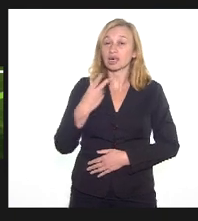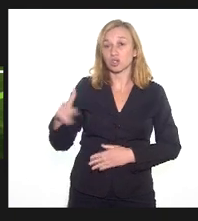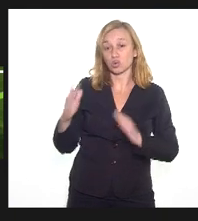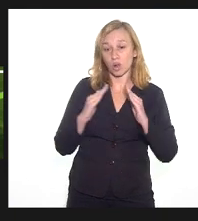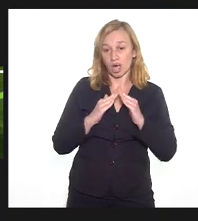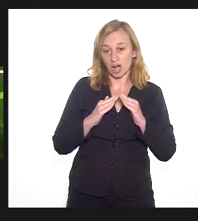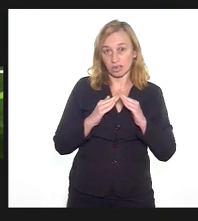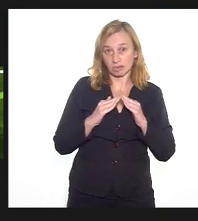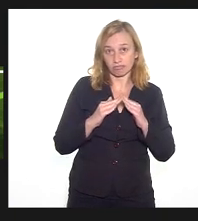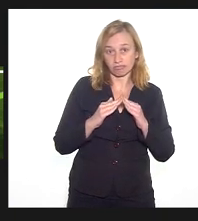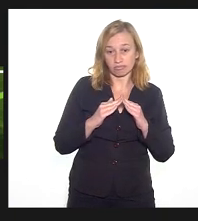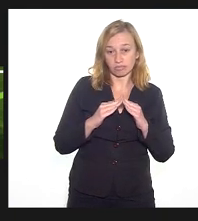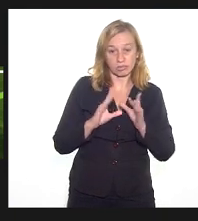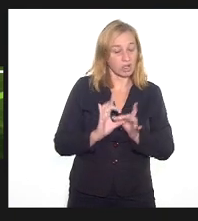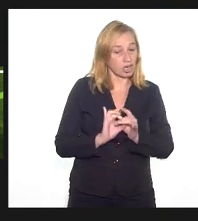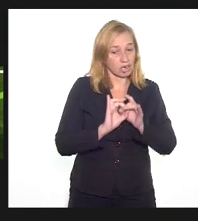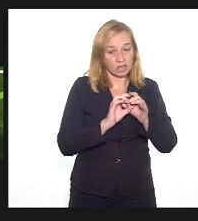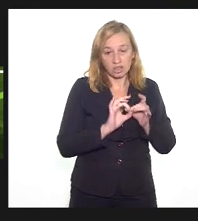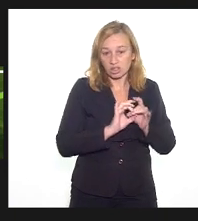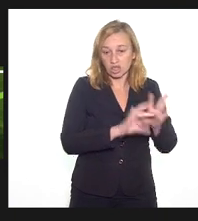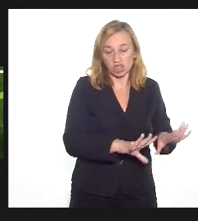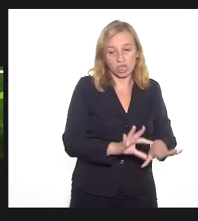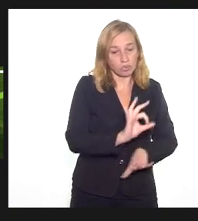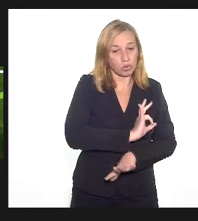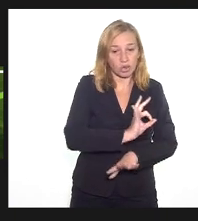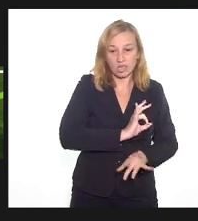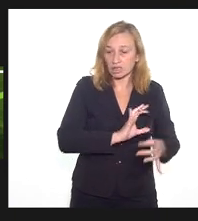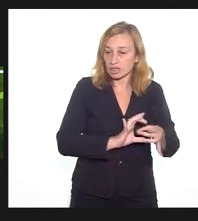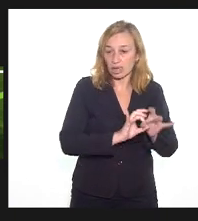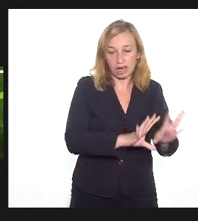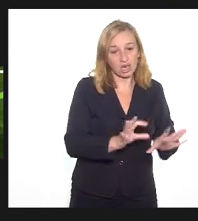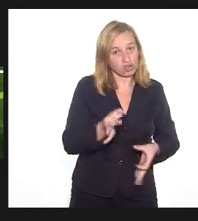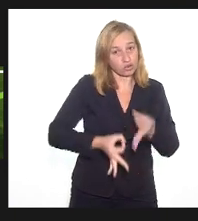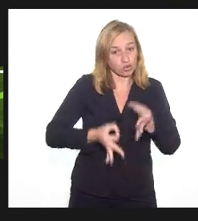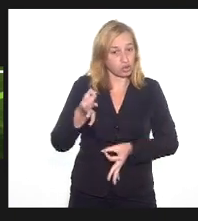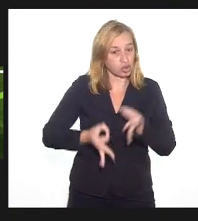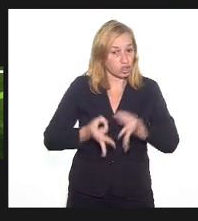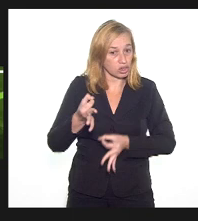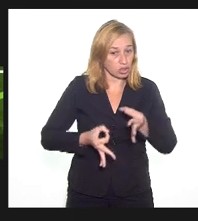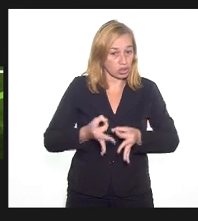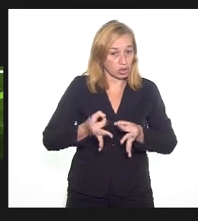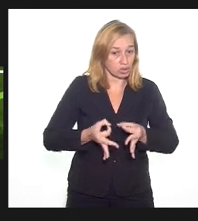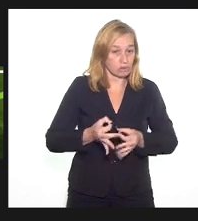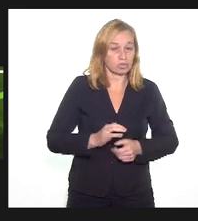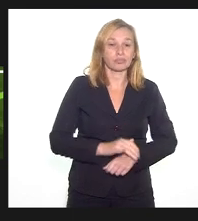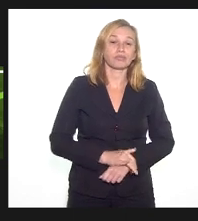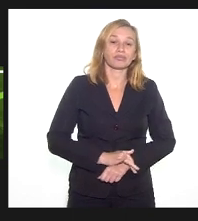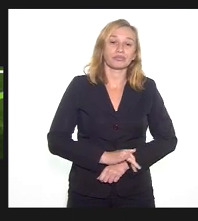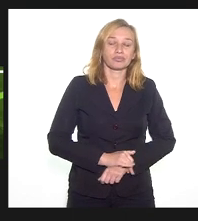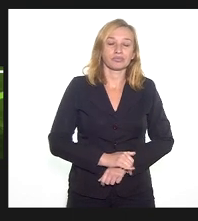E larguei de mão justiça, larguei de mão polícia, larguei de mão isso tudo, porque eles botaram o alvo no meu peito.